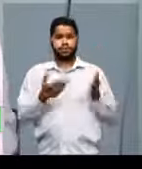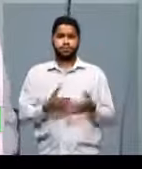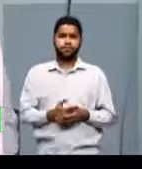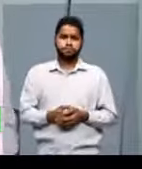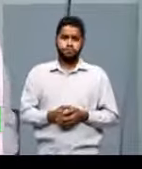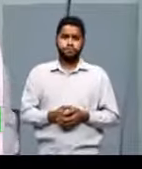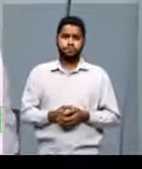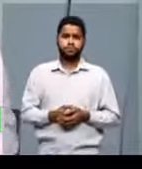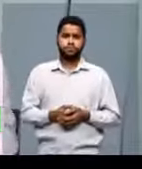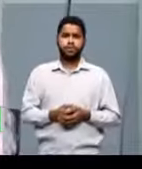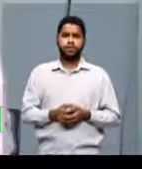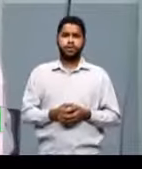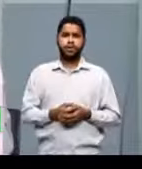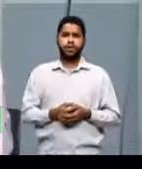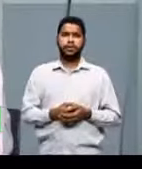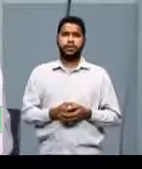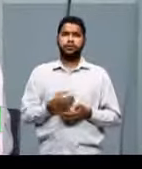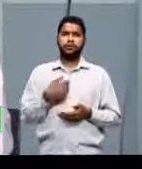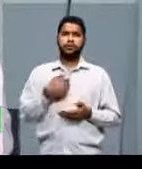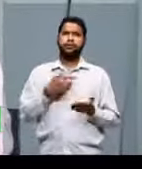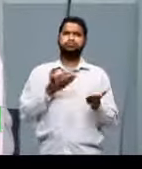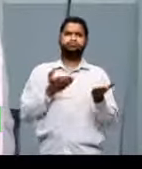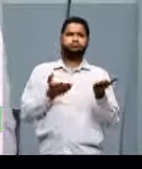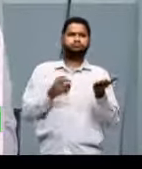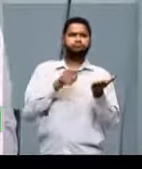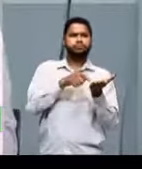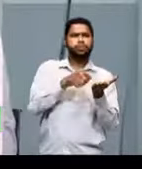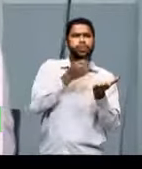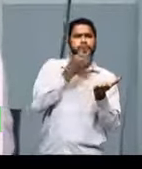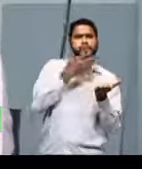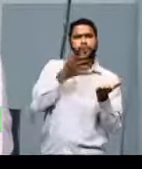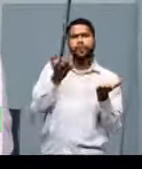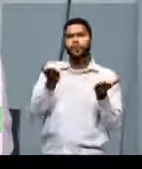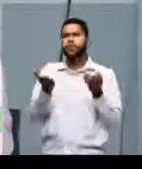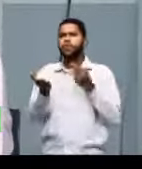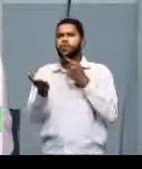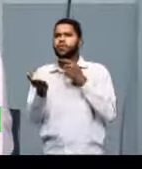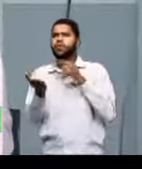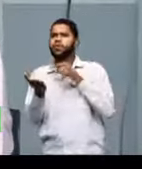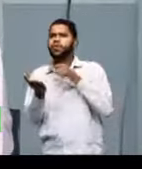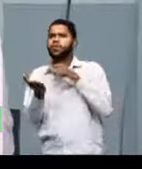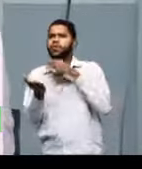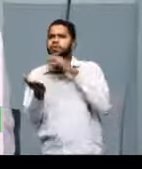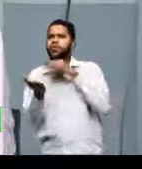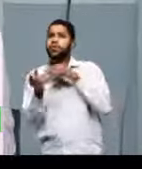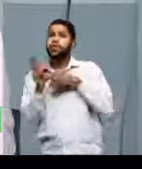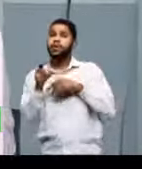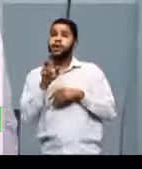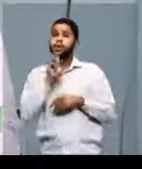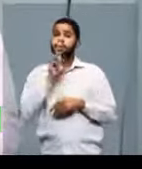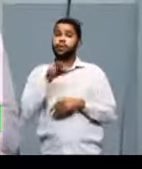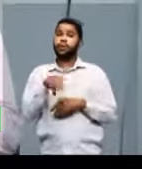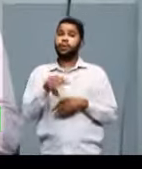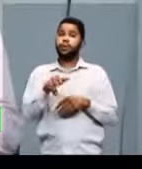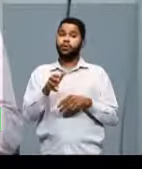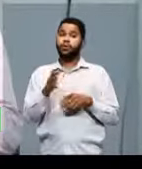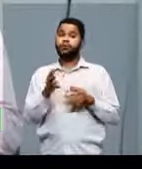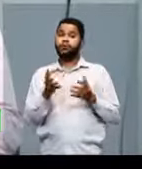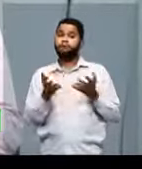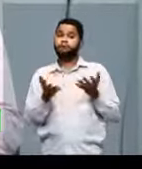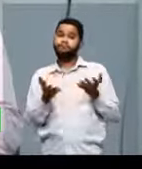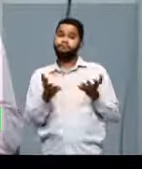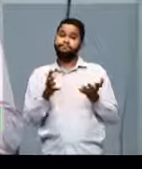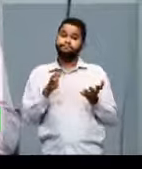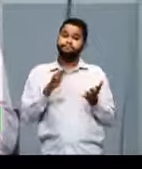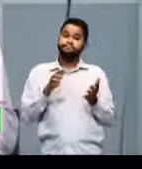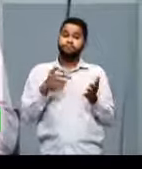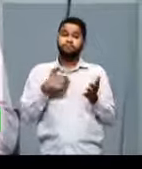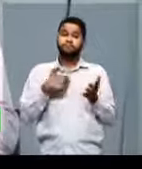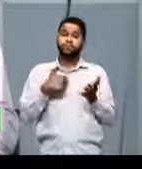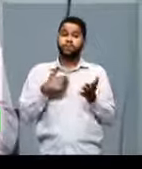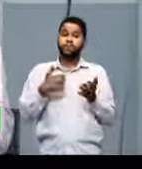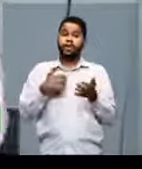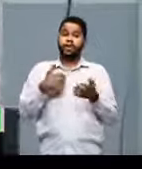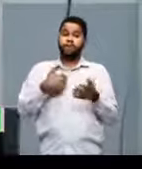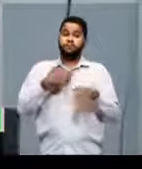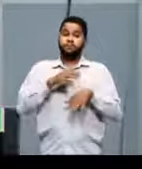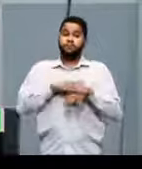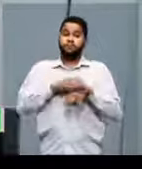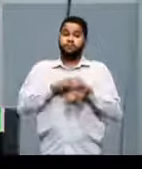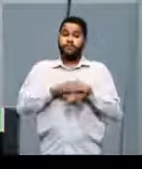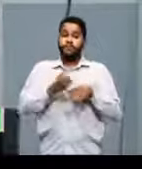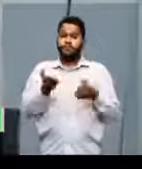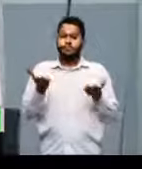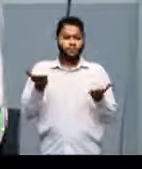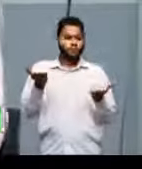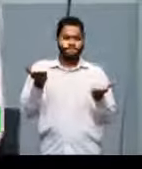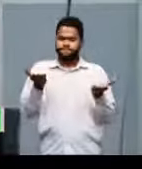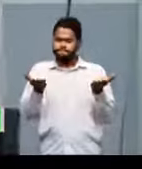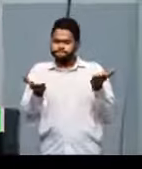Então, qualquer resposta que eu dei aqui vai ser sempre uma resposta parcial, porque ela parte de um juízo, de um